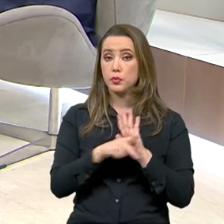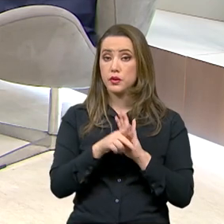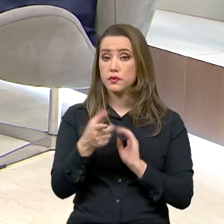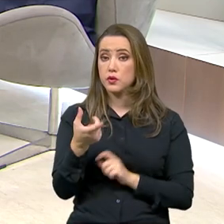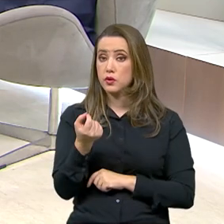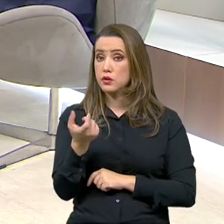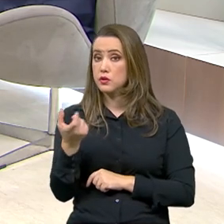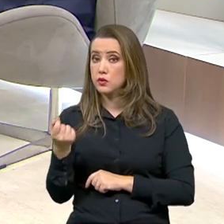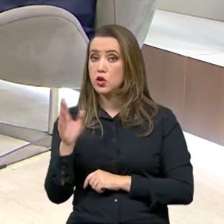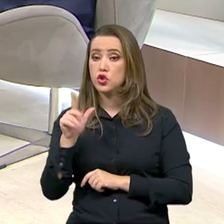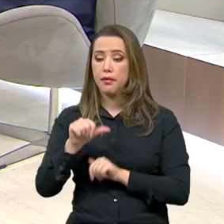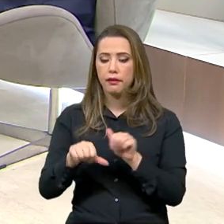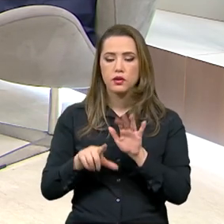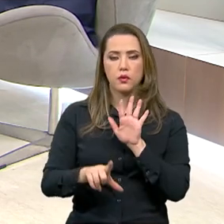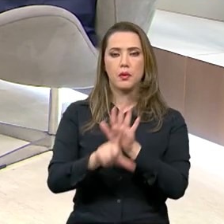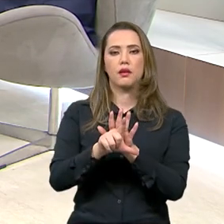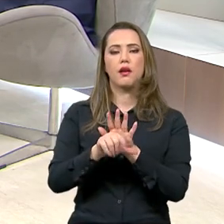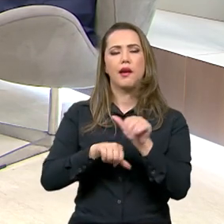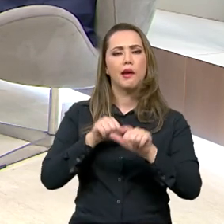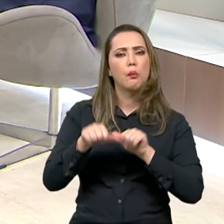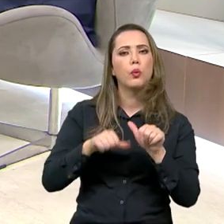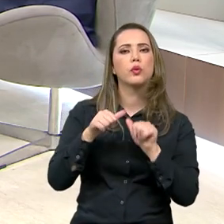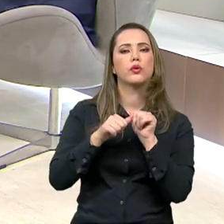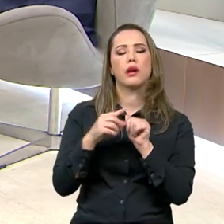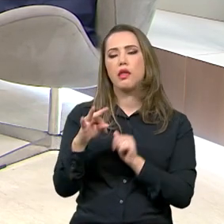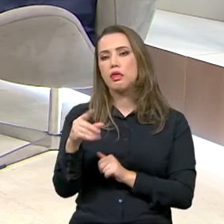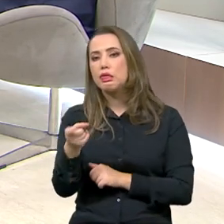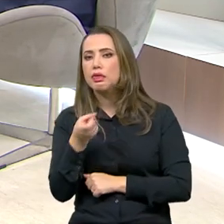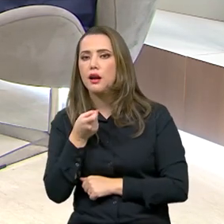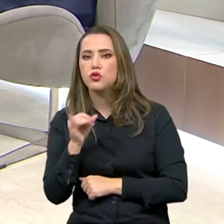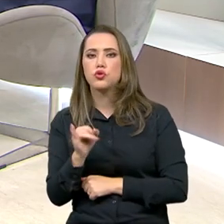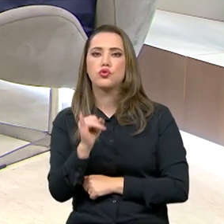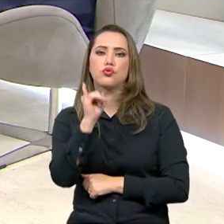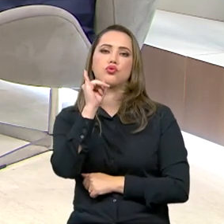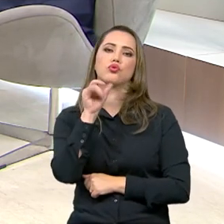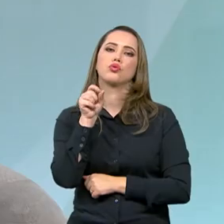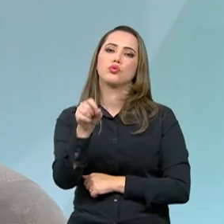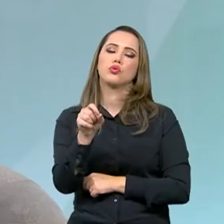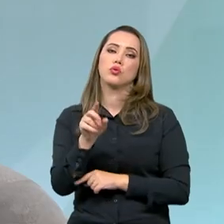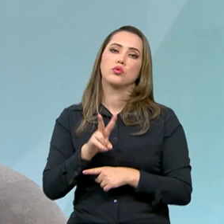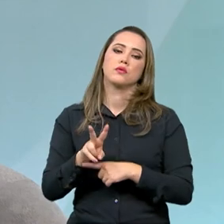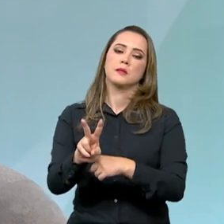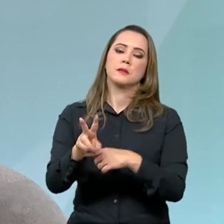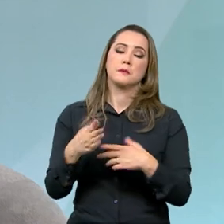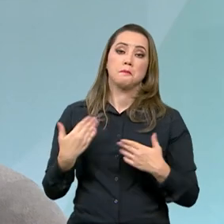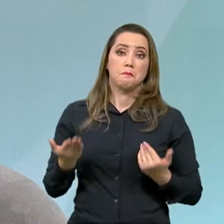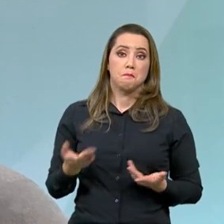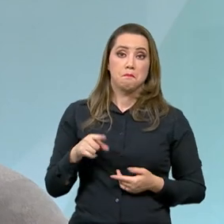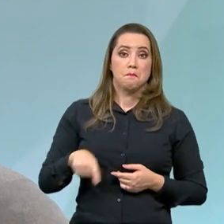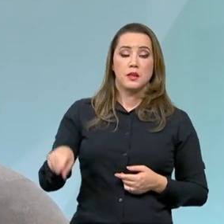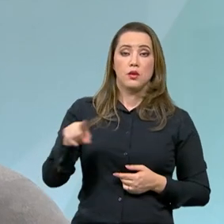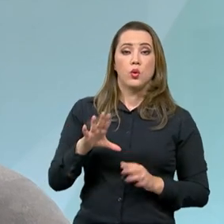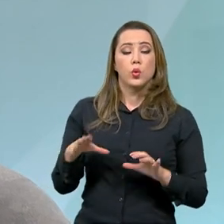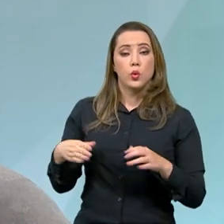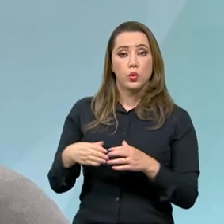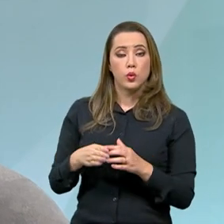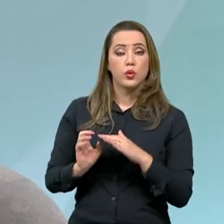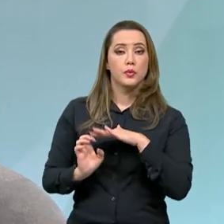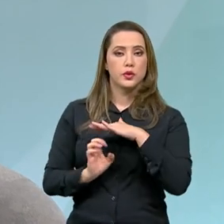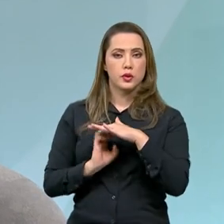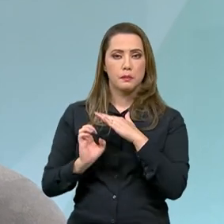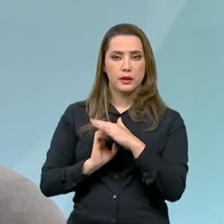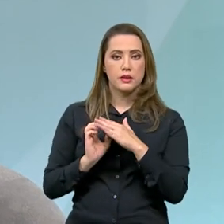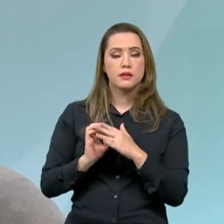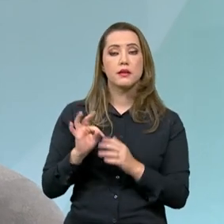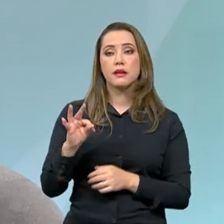que já foi convertida em lei, mudando a estrutura de taxas de juros dos financiamentos. Então, o setor empresarial tem